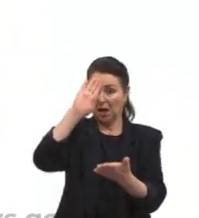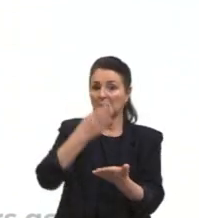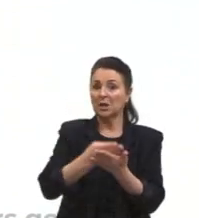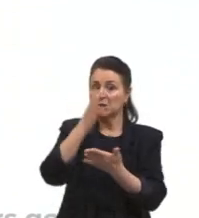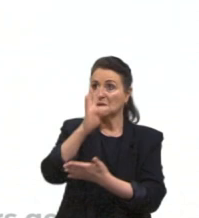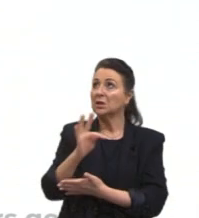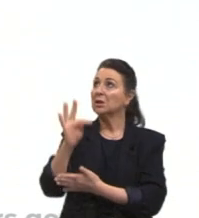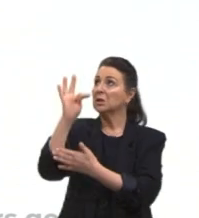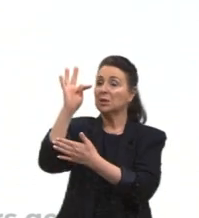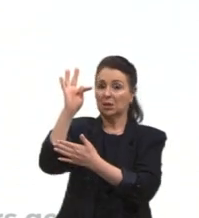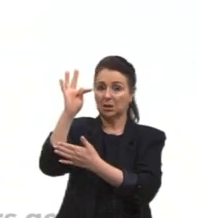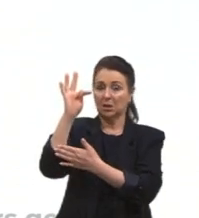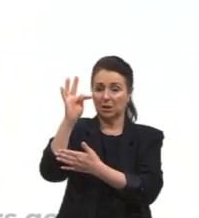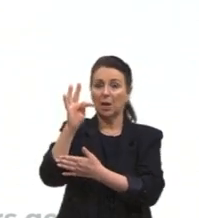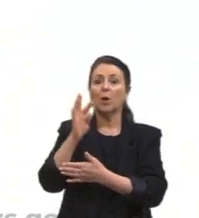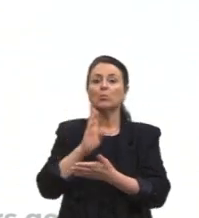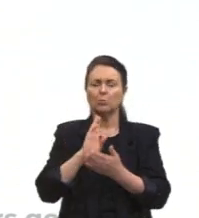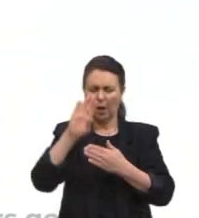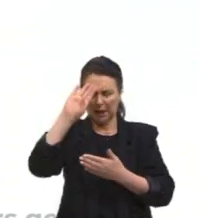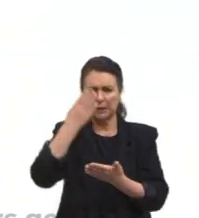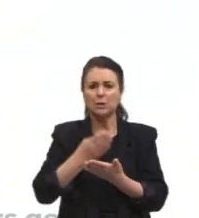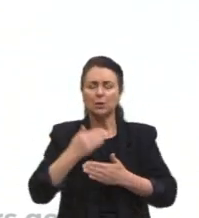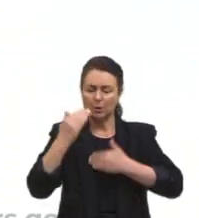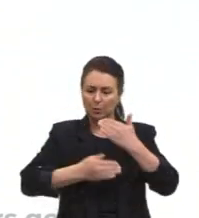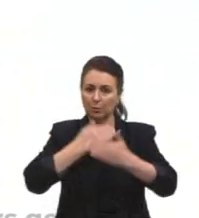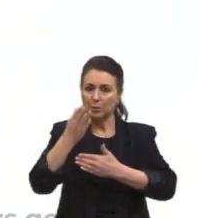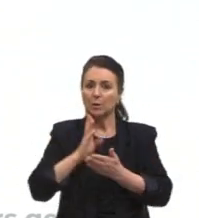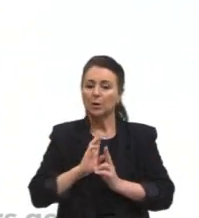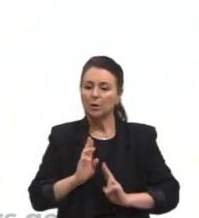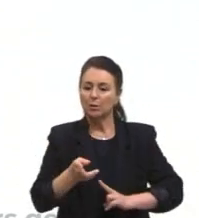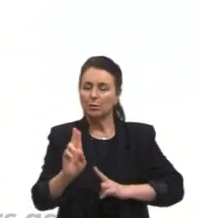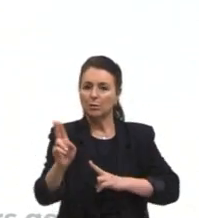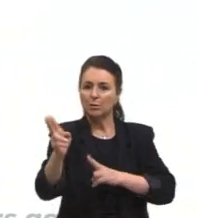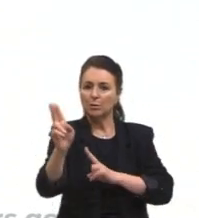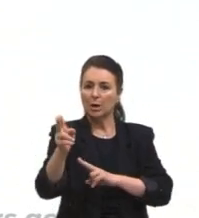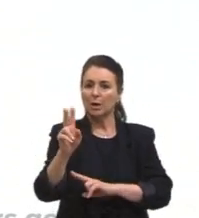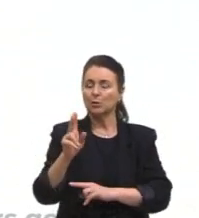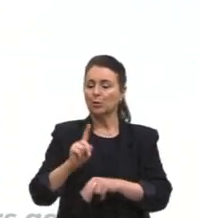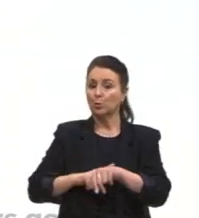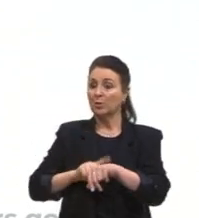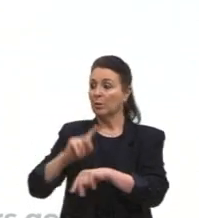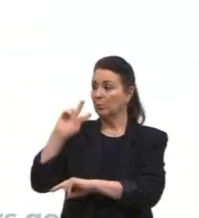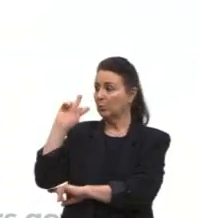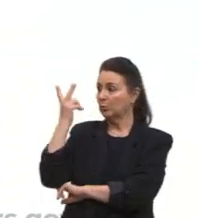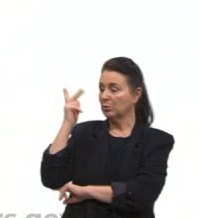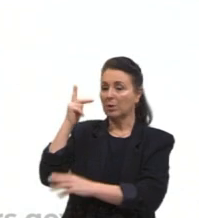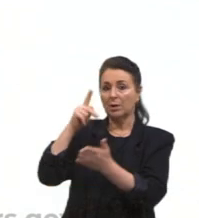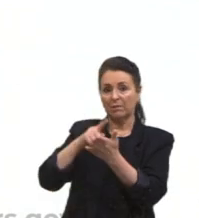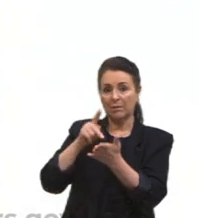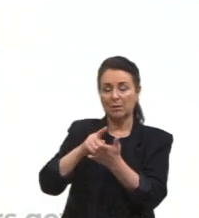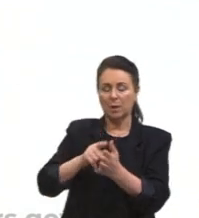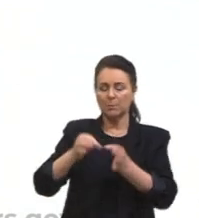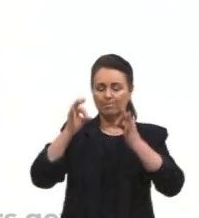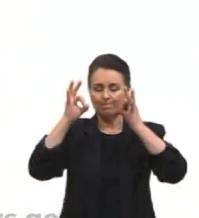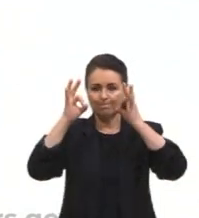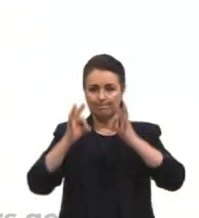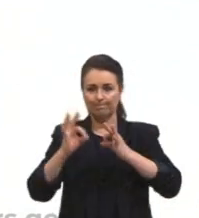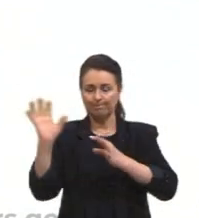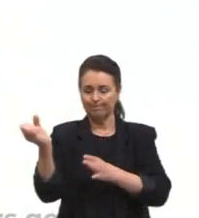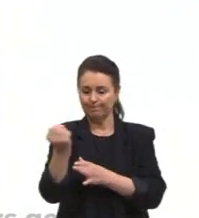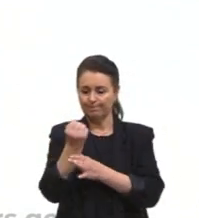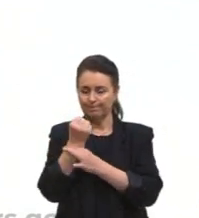progresso linear da civilização, na continuidade temporal da história, em verdades absolutas, no